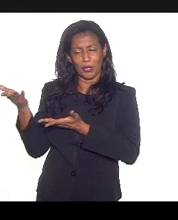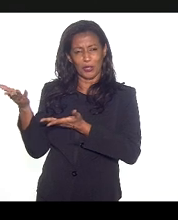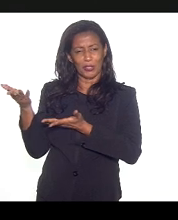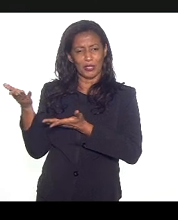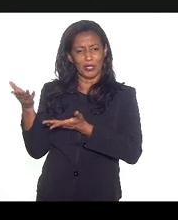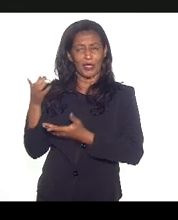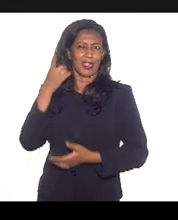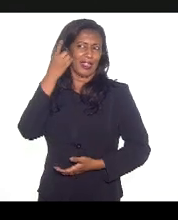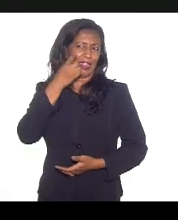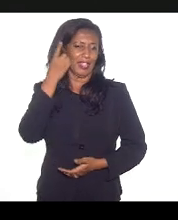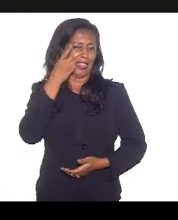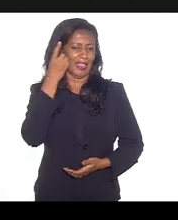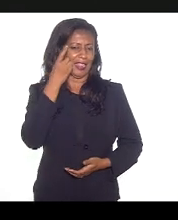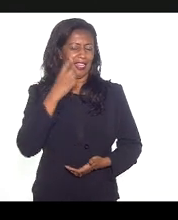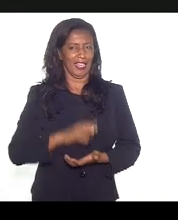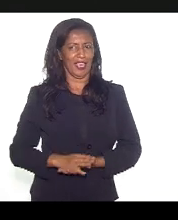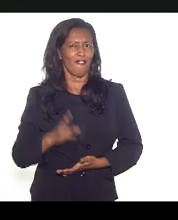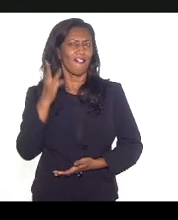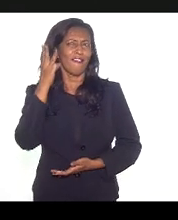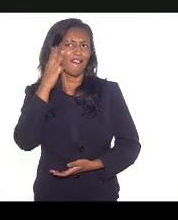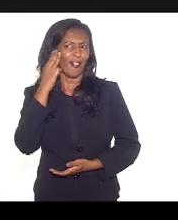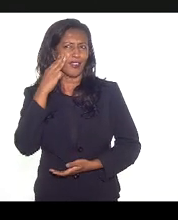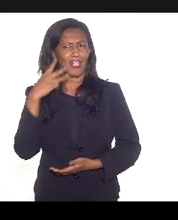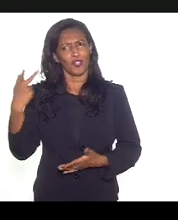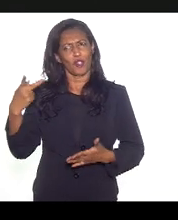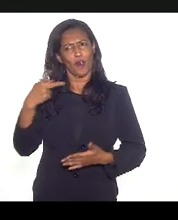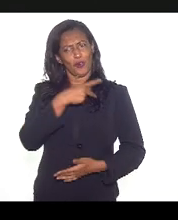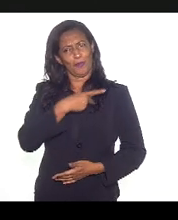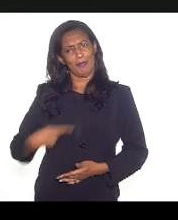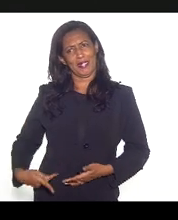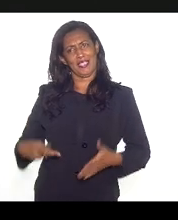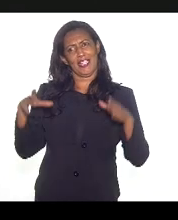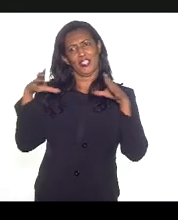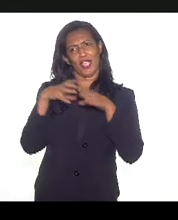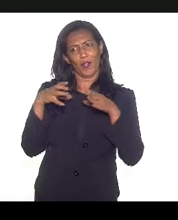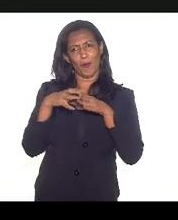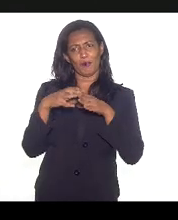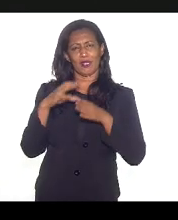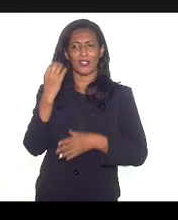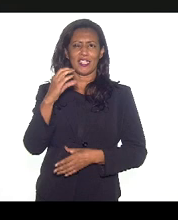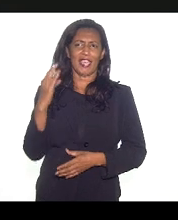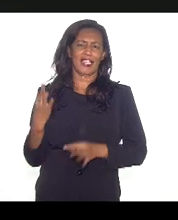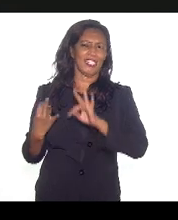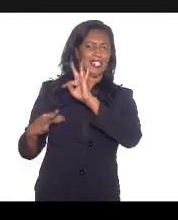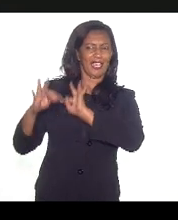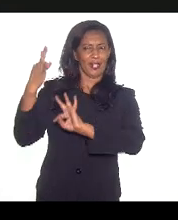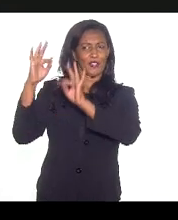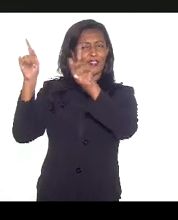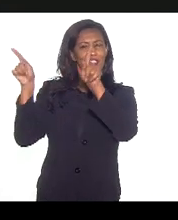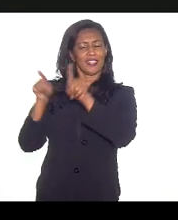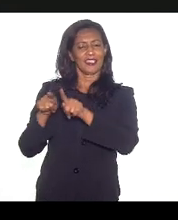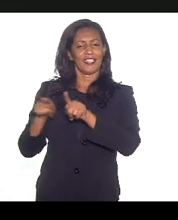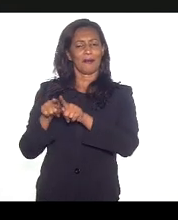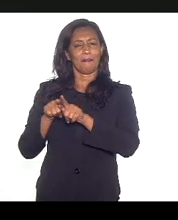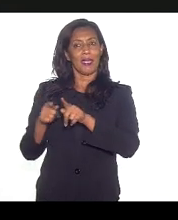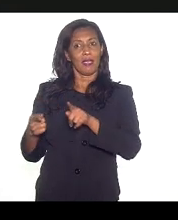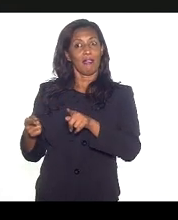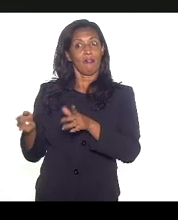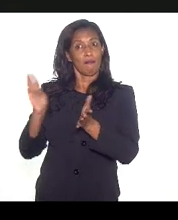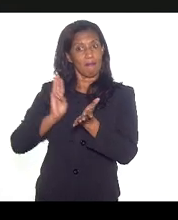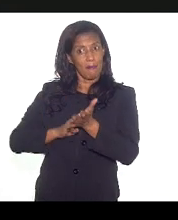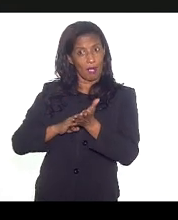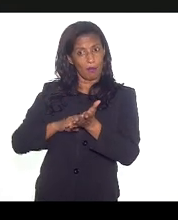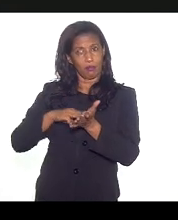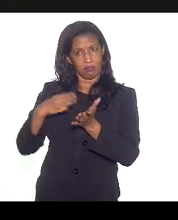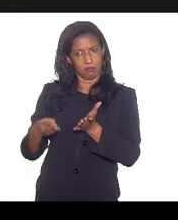deputado Valdeque Carneiro, nosso presidente da Comissão de Ciência e Tecnologia, também membro da